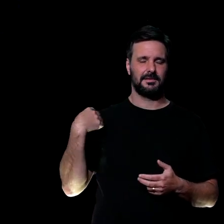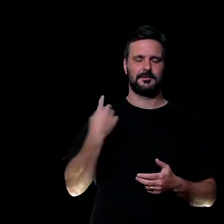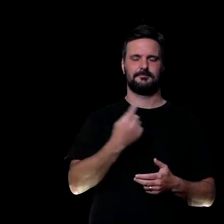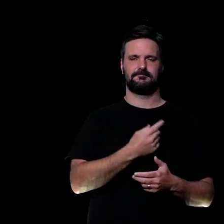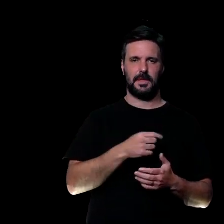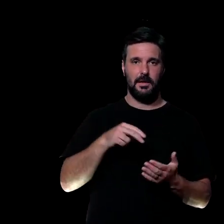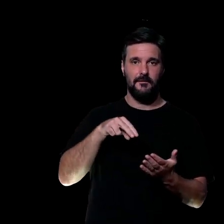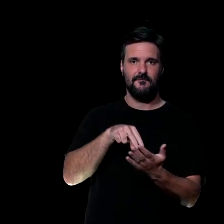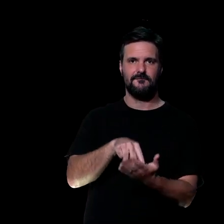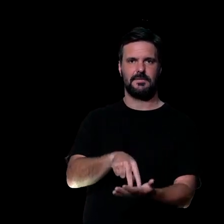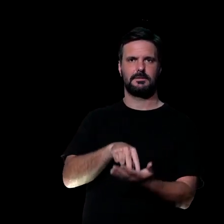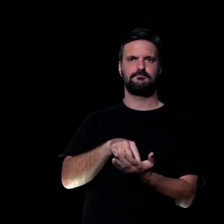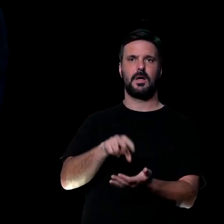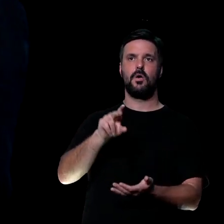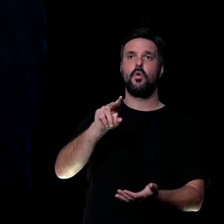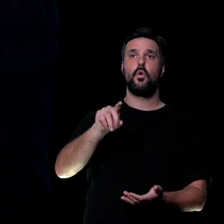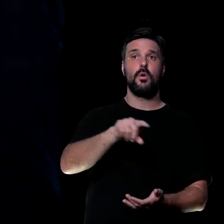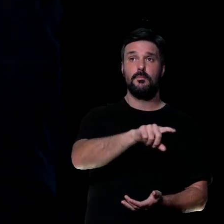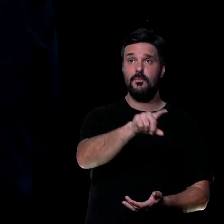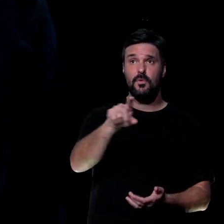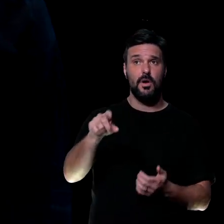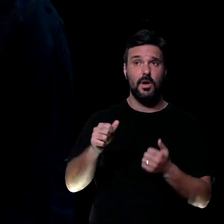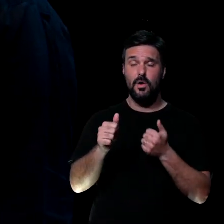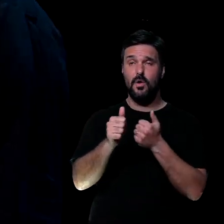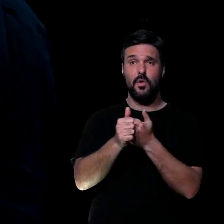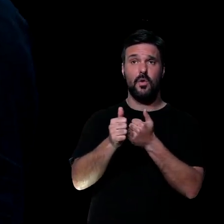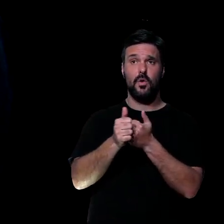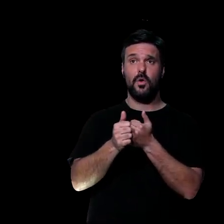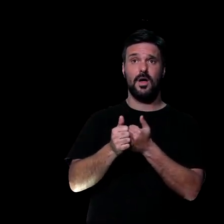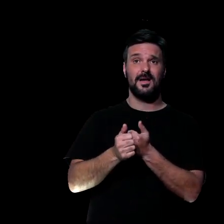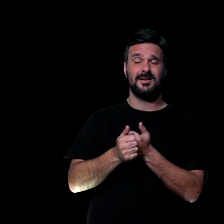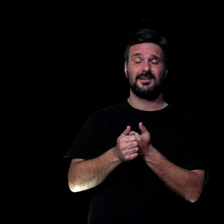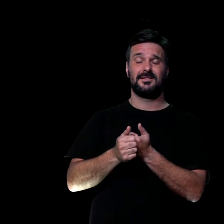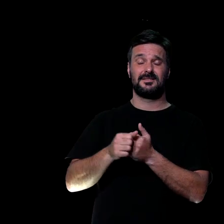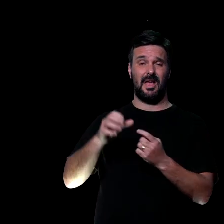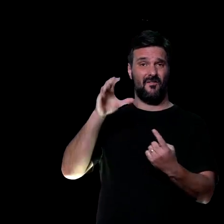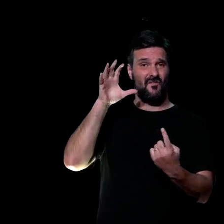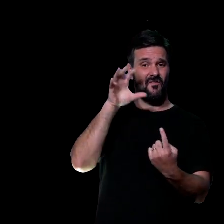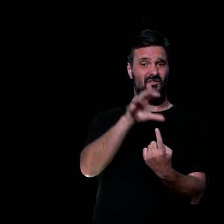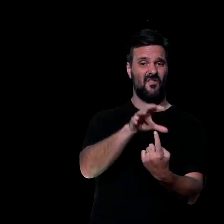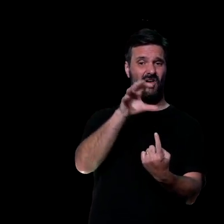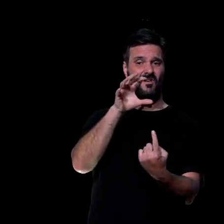você com o teu irmão do lado aí, para que a gente enfrente as pressões,